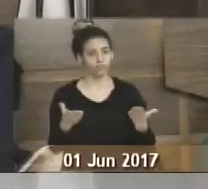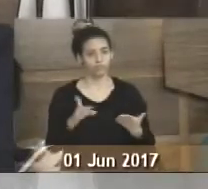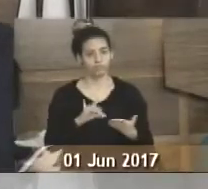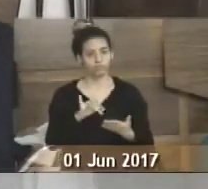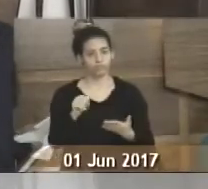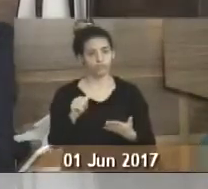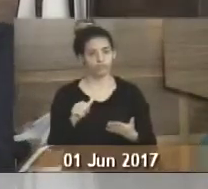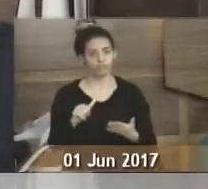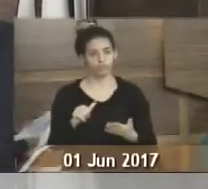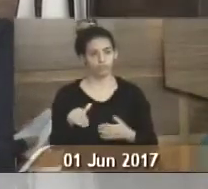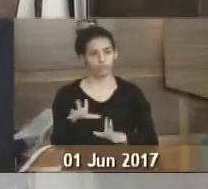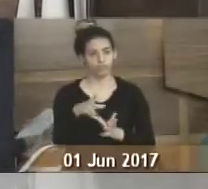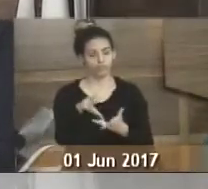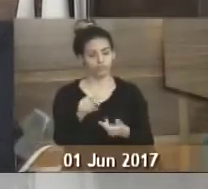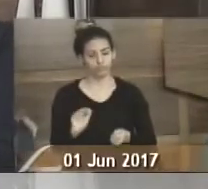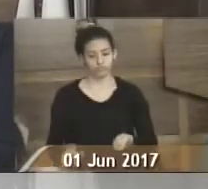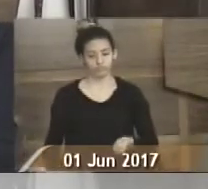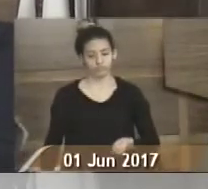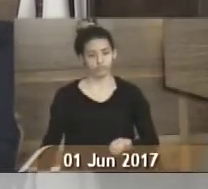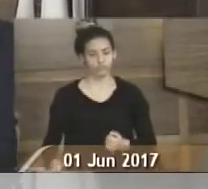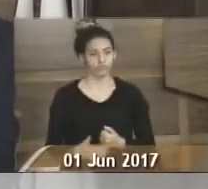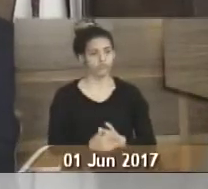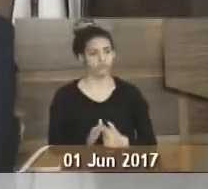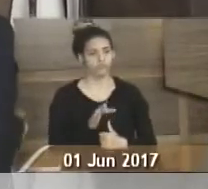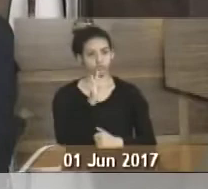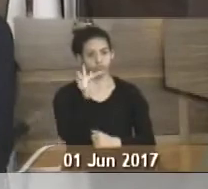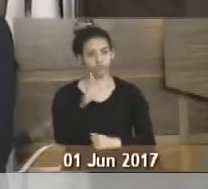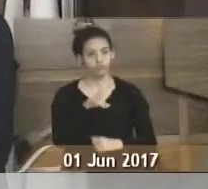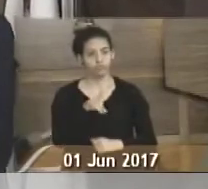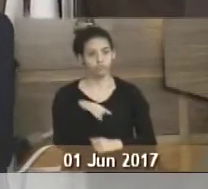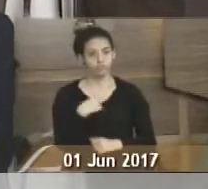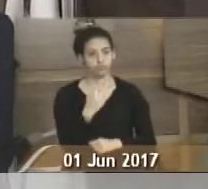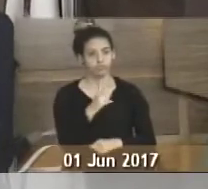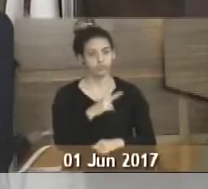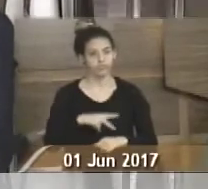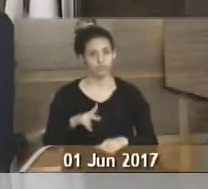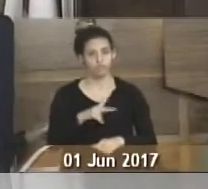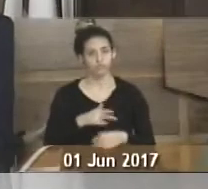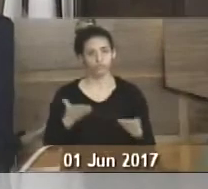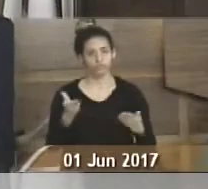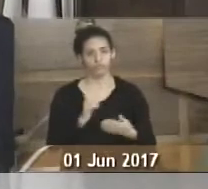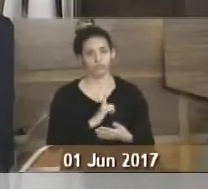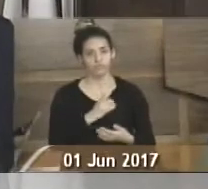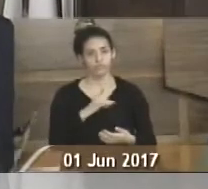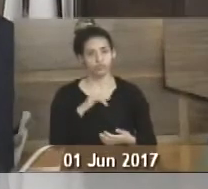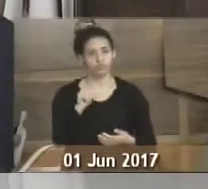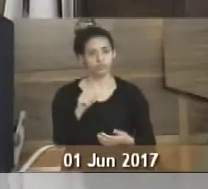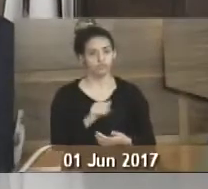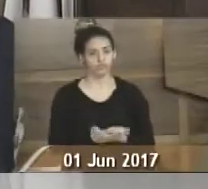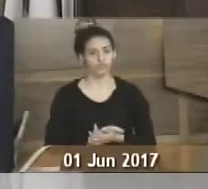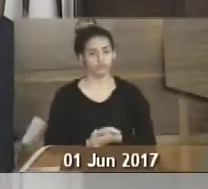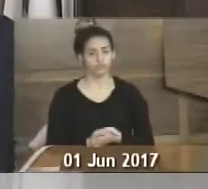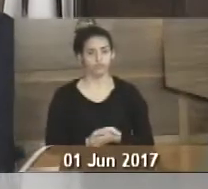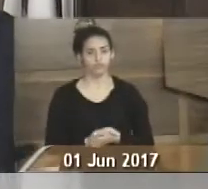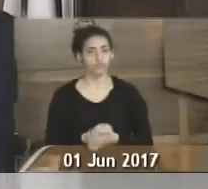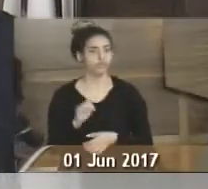Internacional da Criança. Então, no futuro da nossa nação, hoje tem um dia. Embora não seja o Dia das Crianças, que o nosso